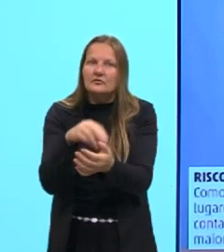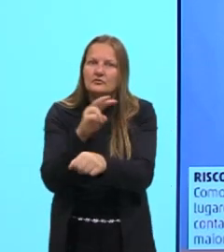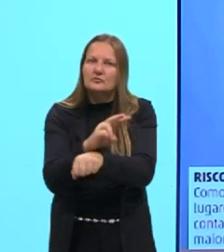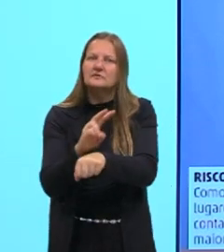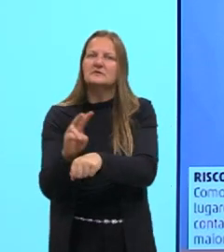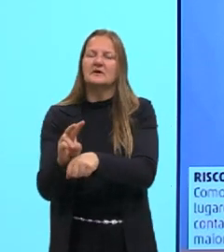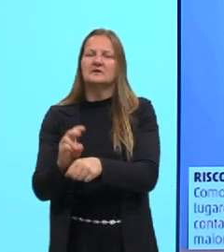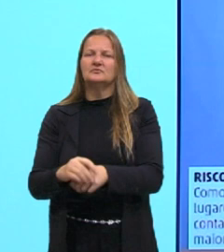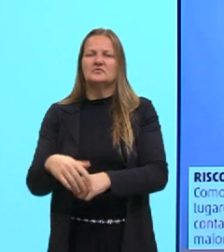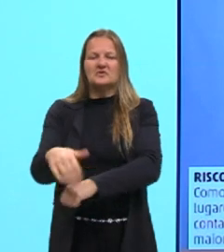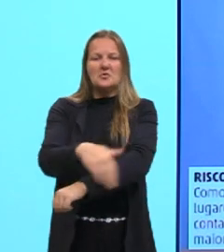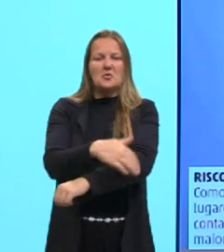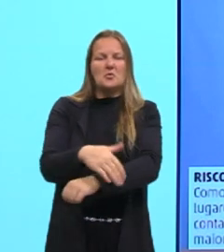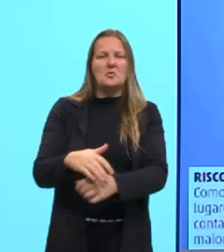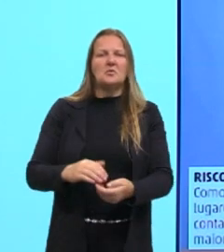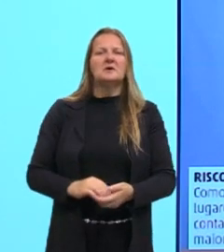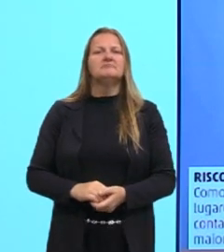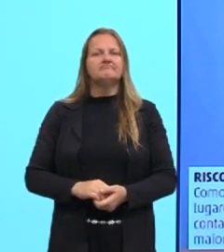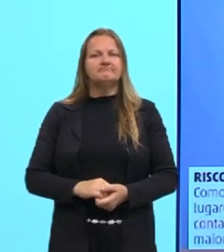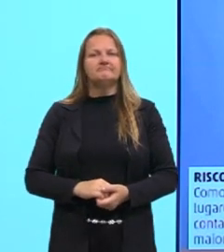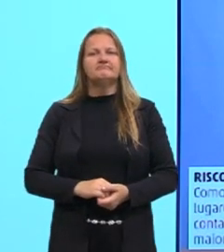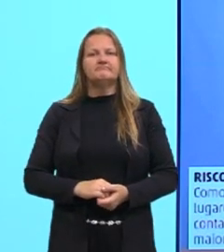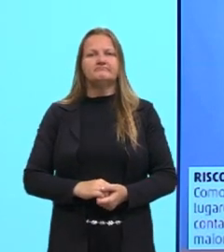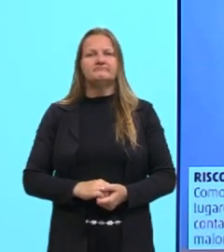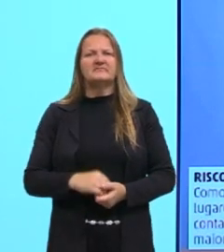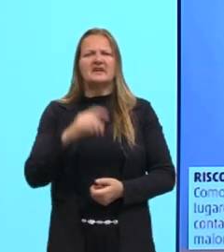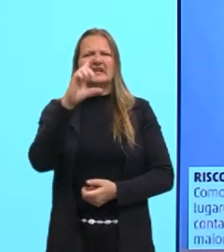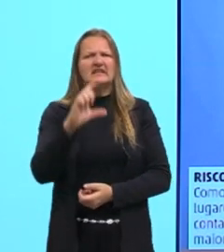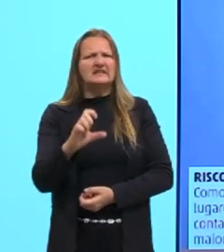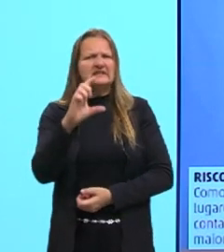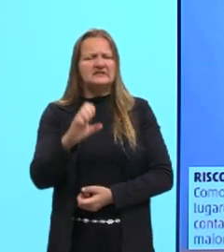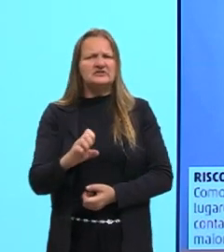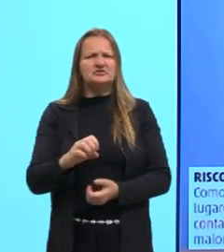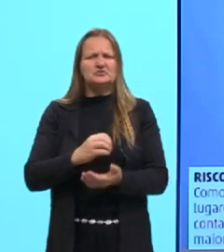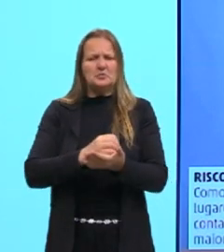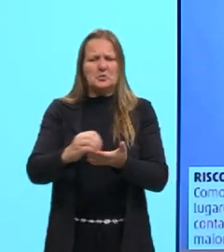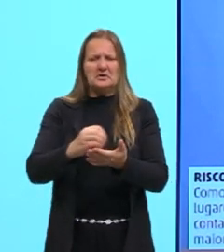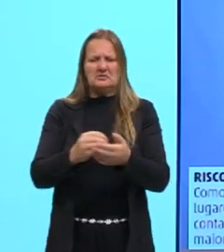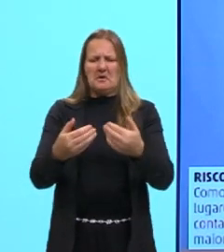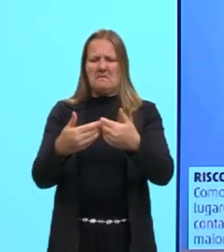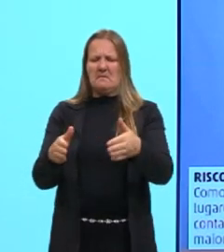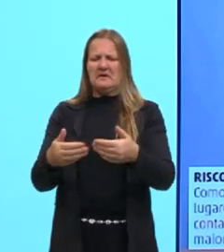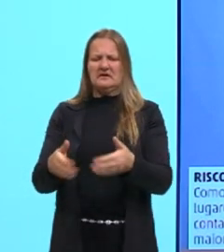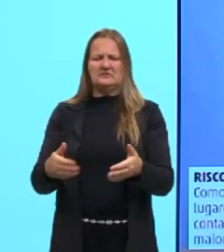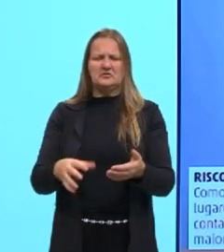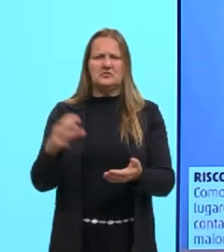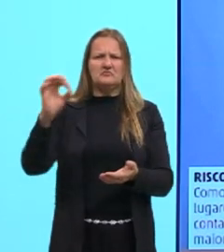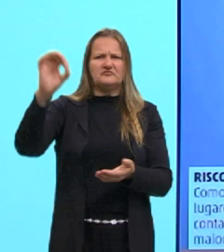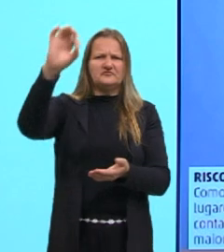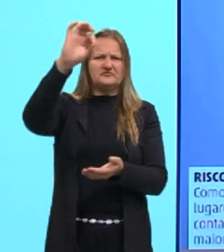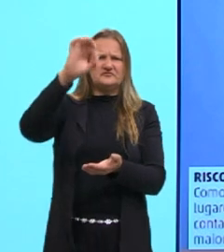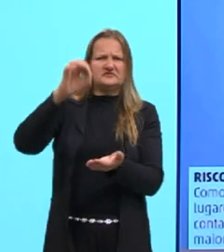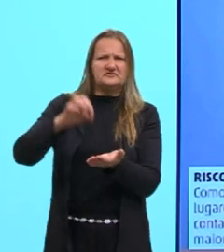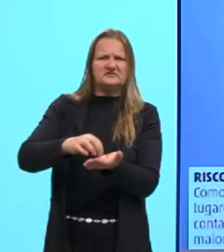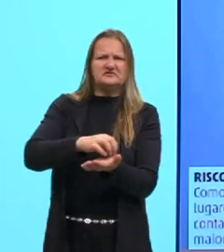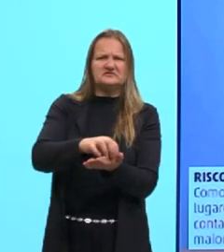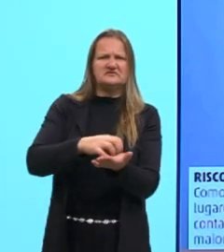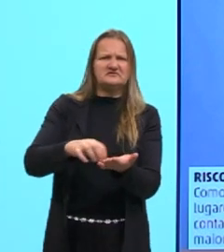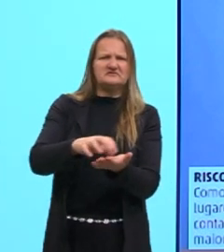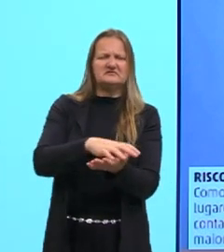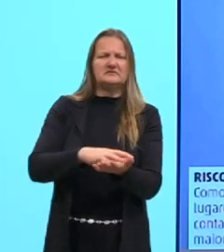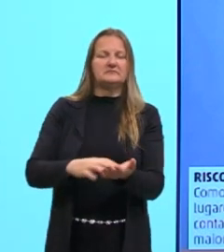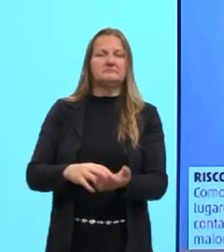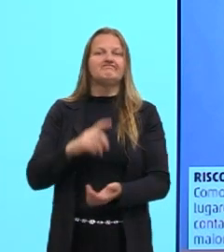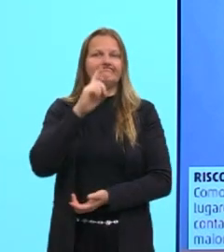cães de rua, né. Lixo orgânico, a céu aberto e mosquitos, aí ocorre esse maior